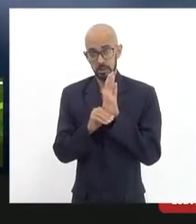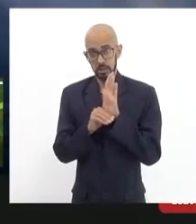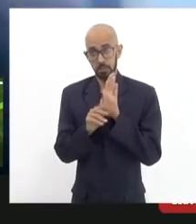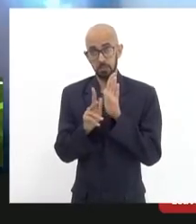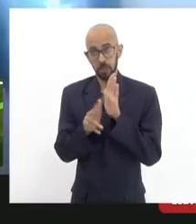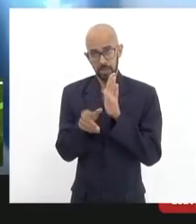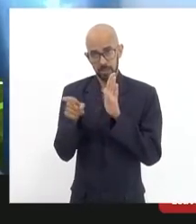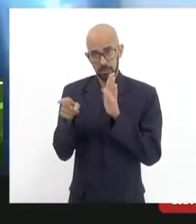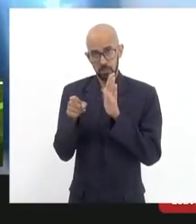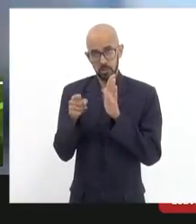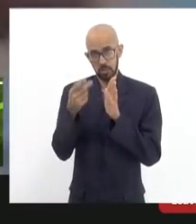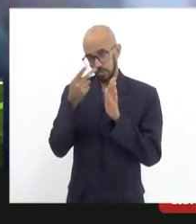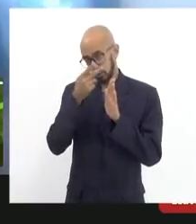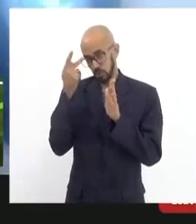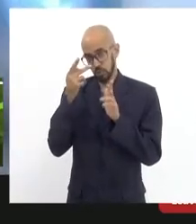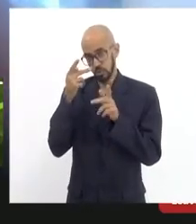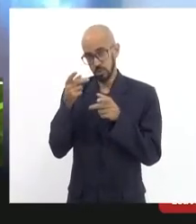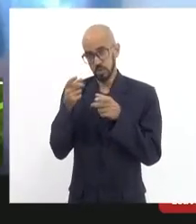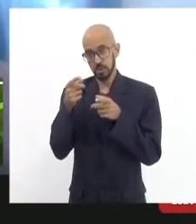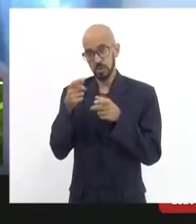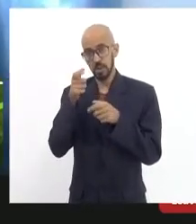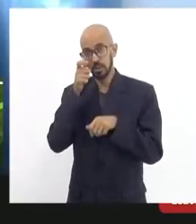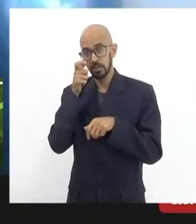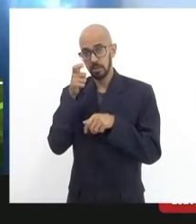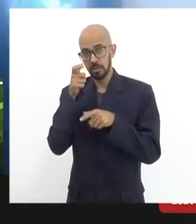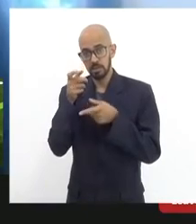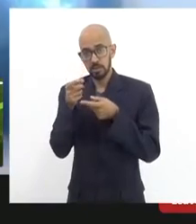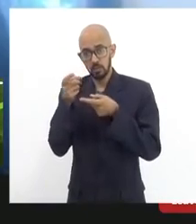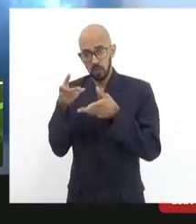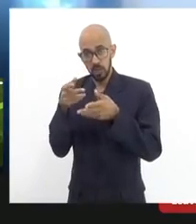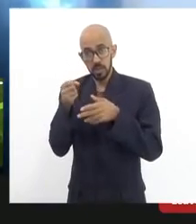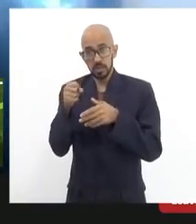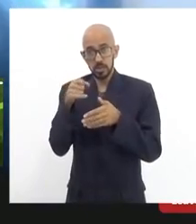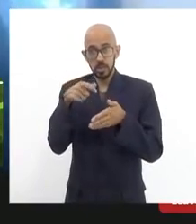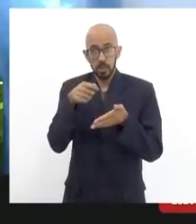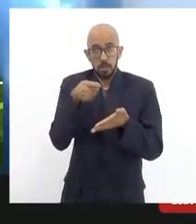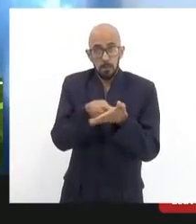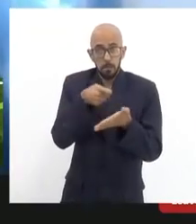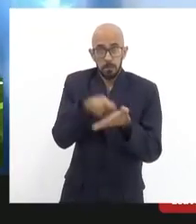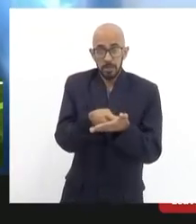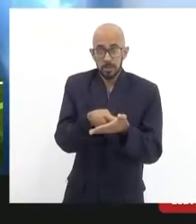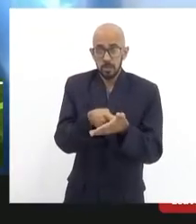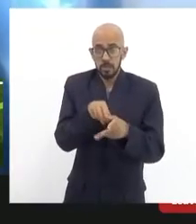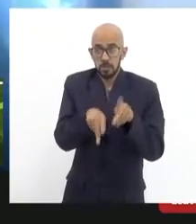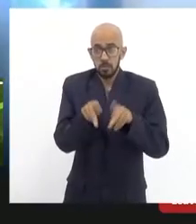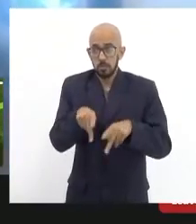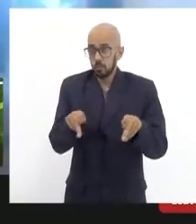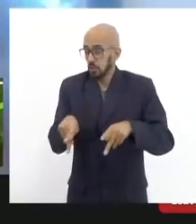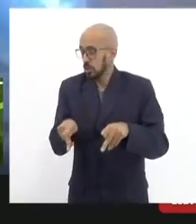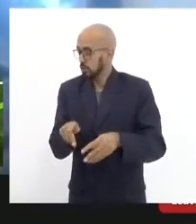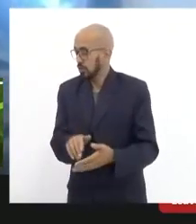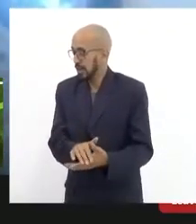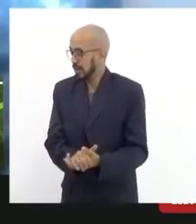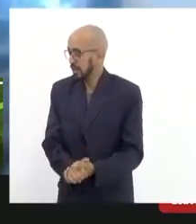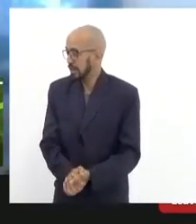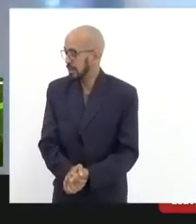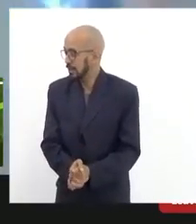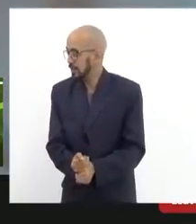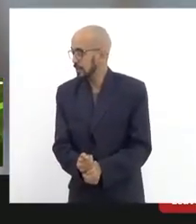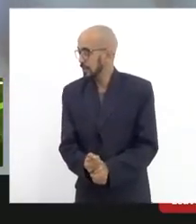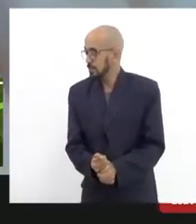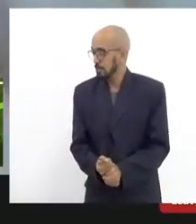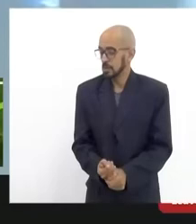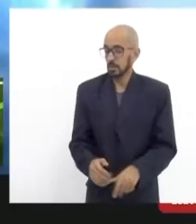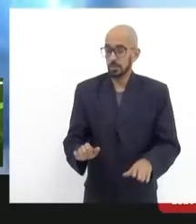havendo uma pressão popular forte isso pode acontecer alguma coisa então fica aí vamos